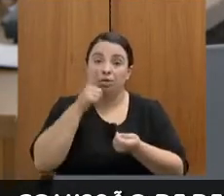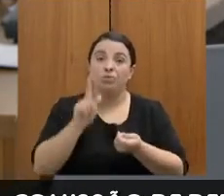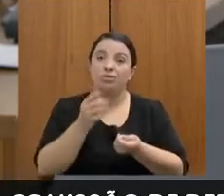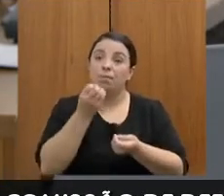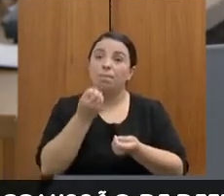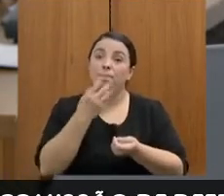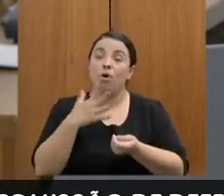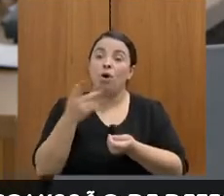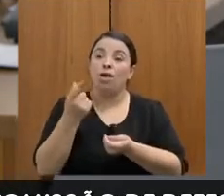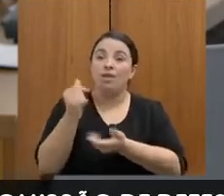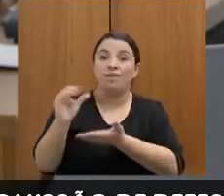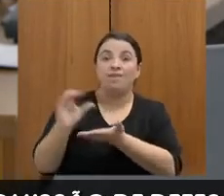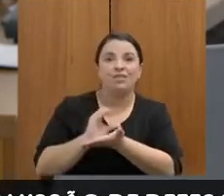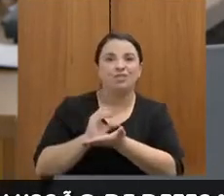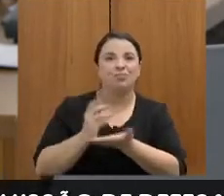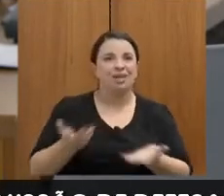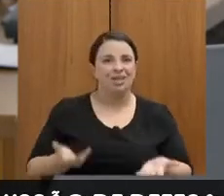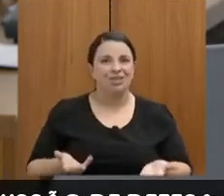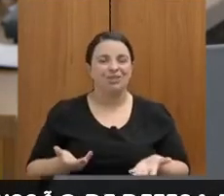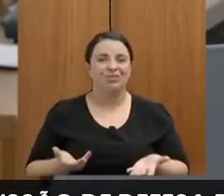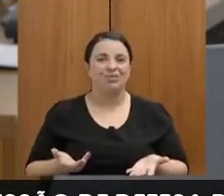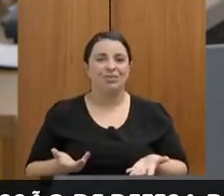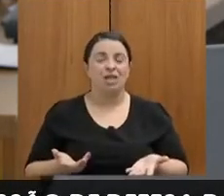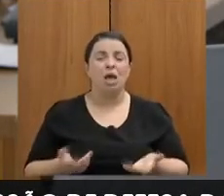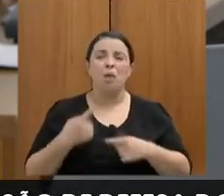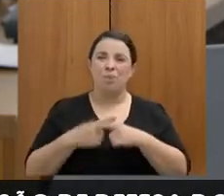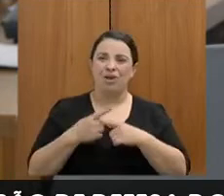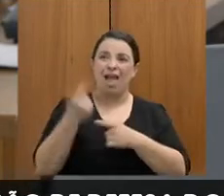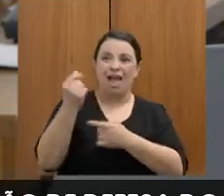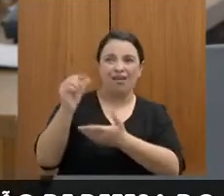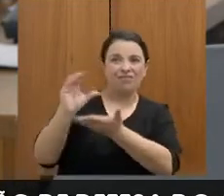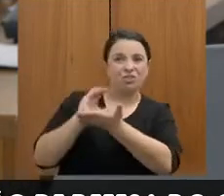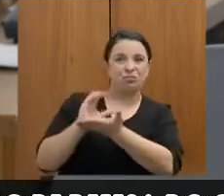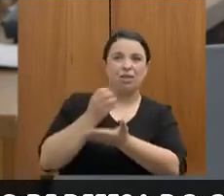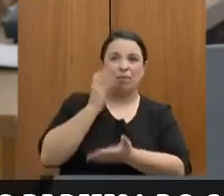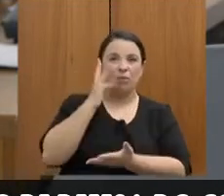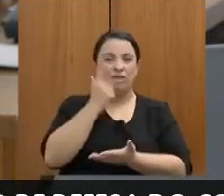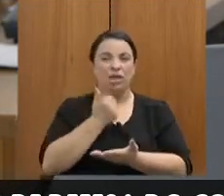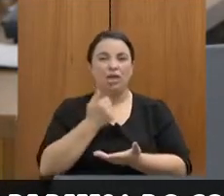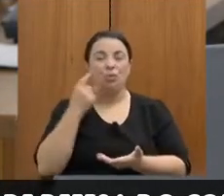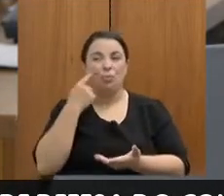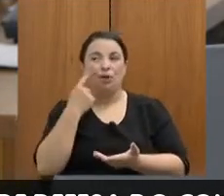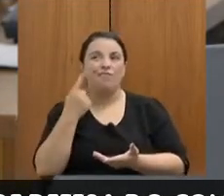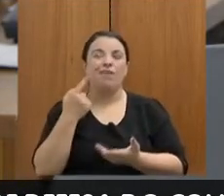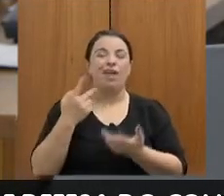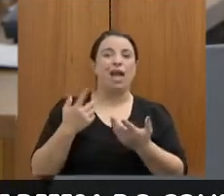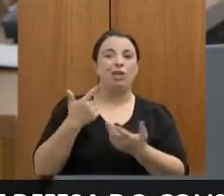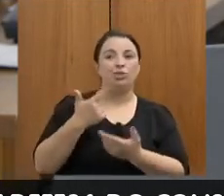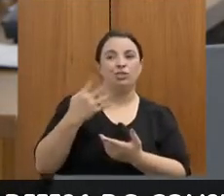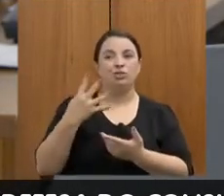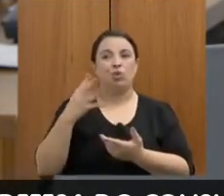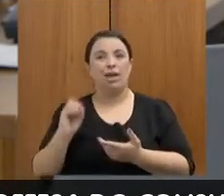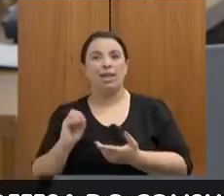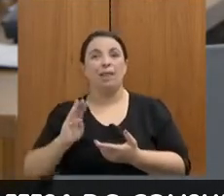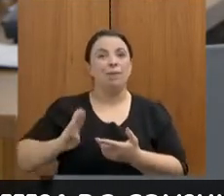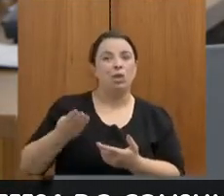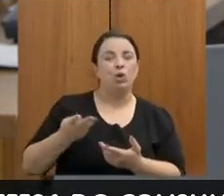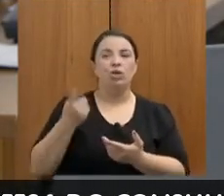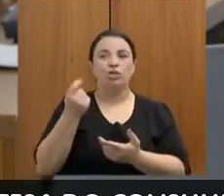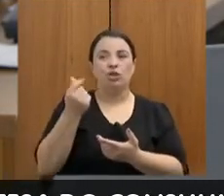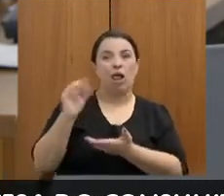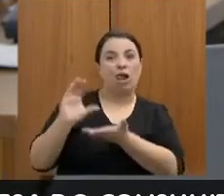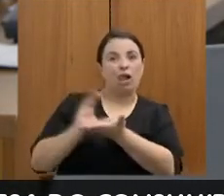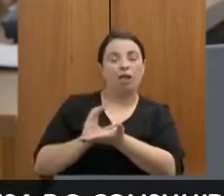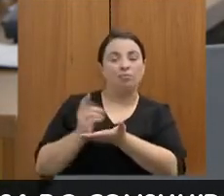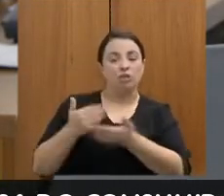atrair mais investimento? Ah, porque é bonito, porque a gente só está olhando os 240 bilhões de investimentos que estão chegando para o nosso Estado? Não.